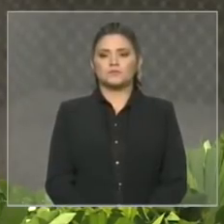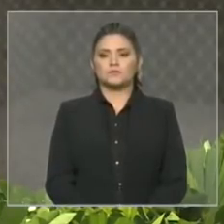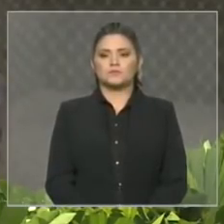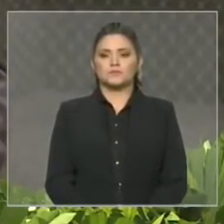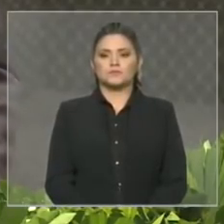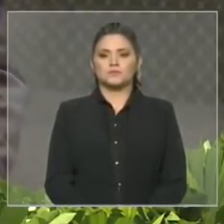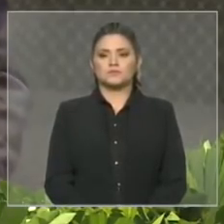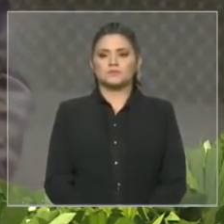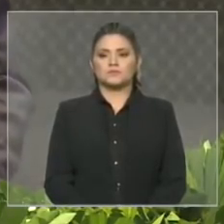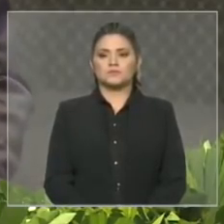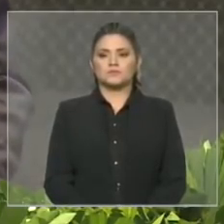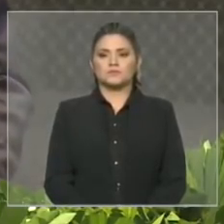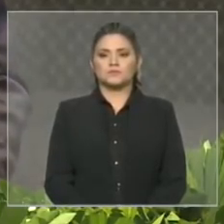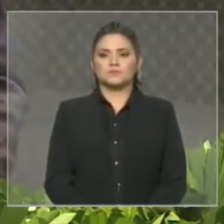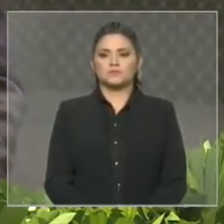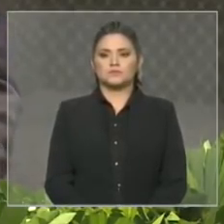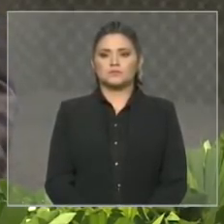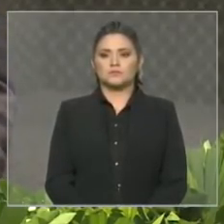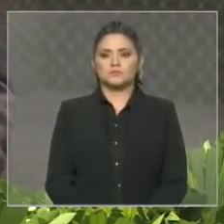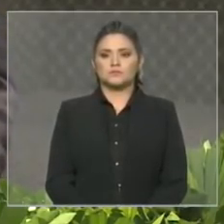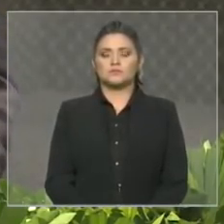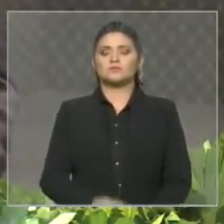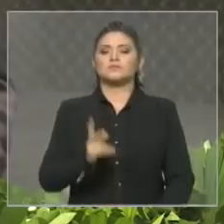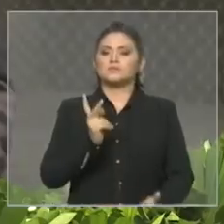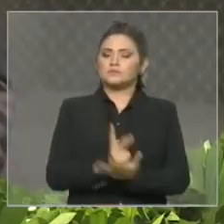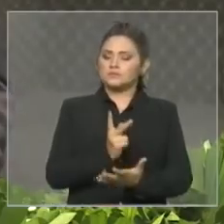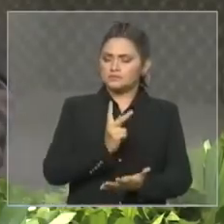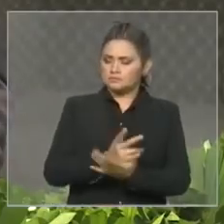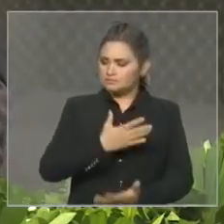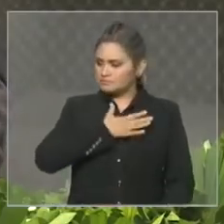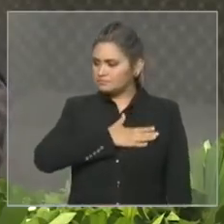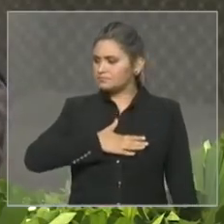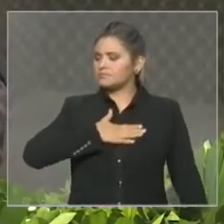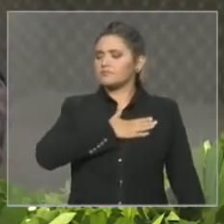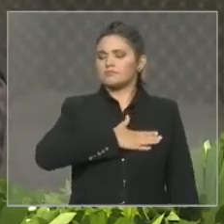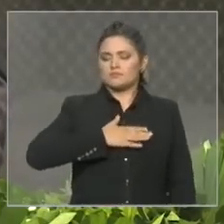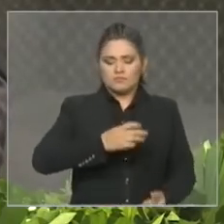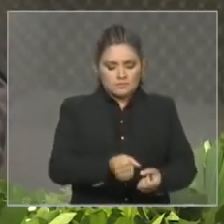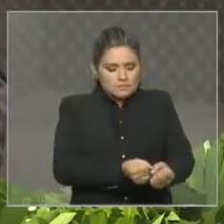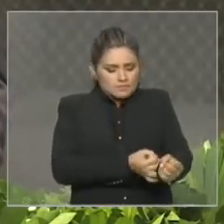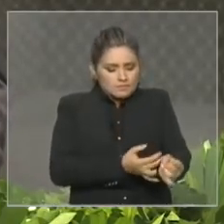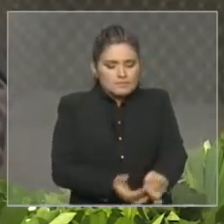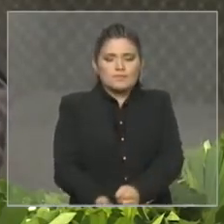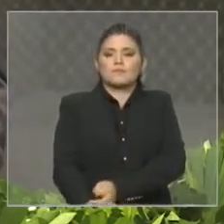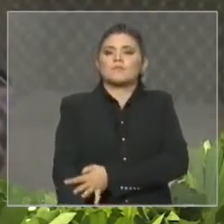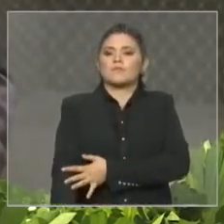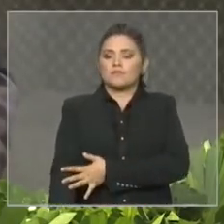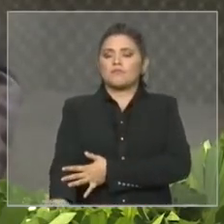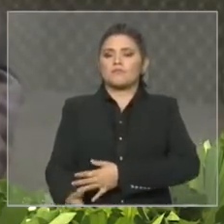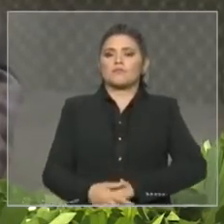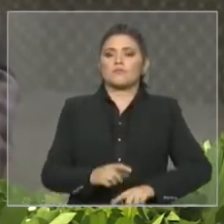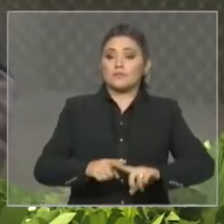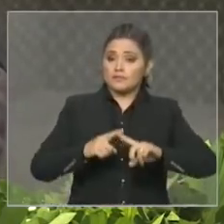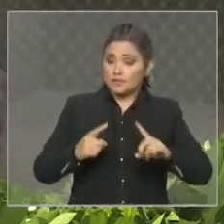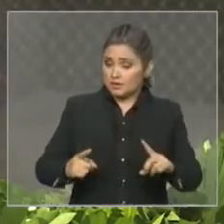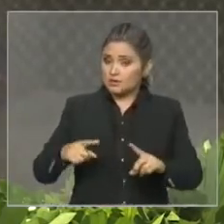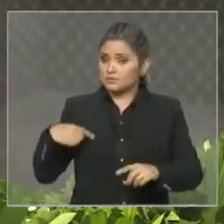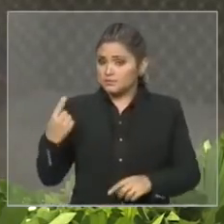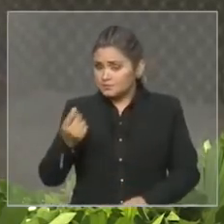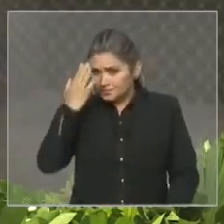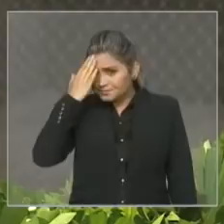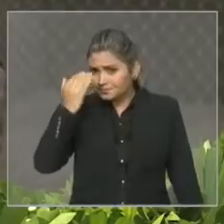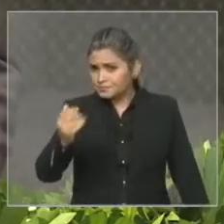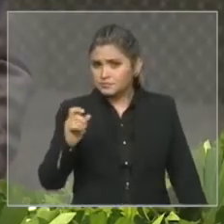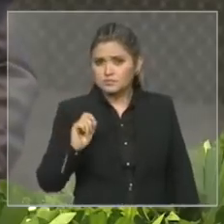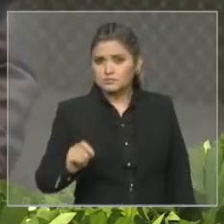Nós celebramos sempre os momentos alegres com muita emoção. Mas, sabemos todos, que a